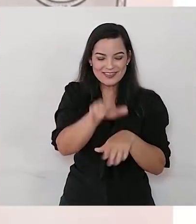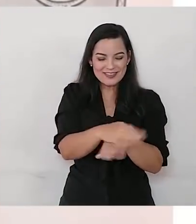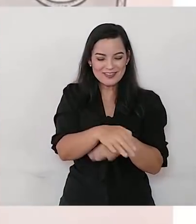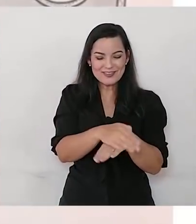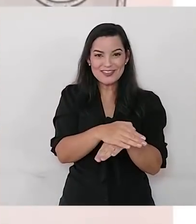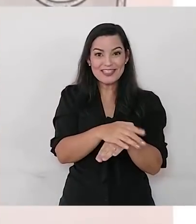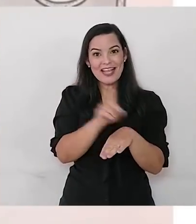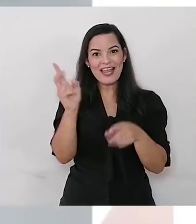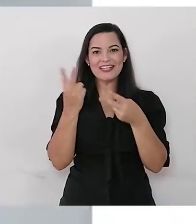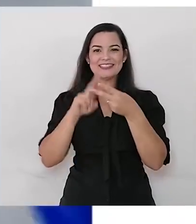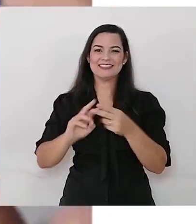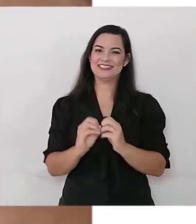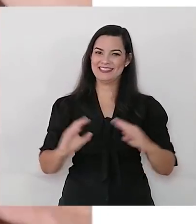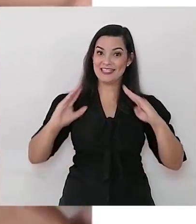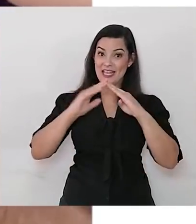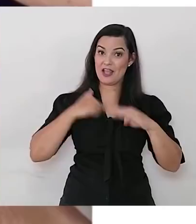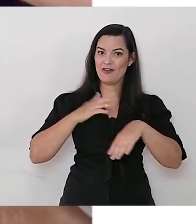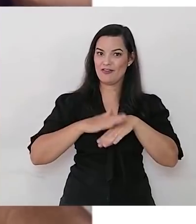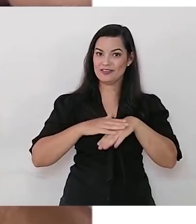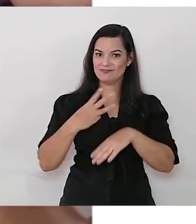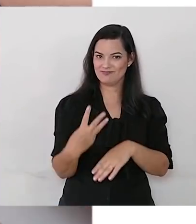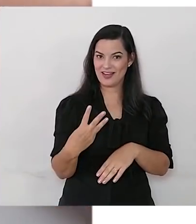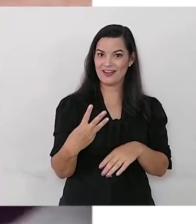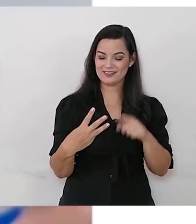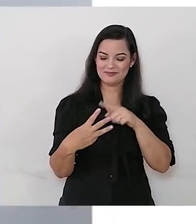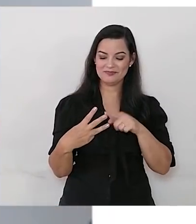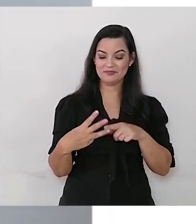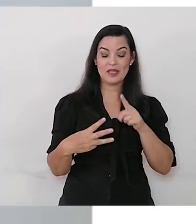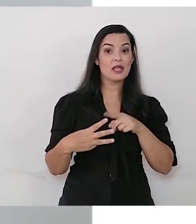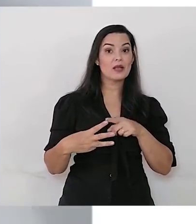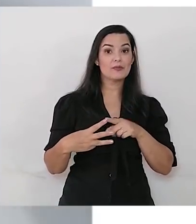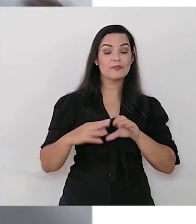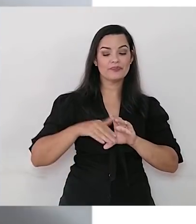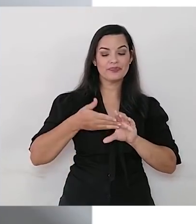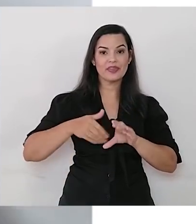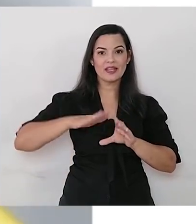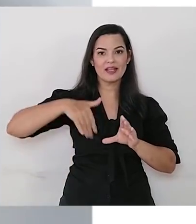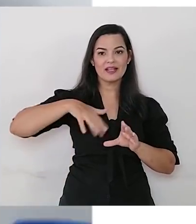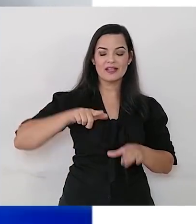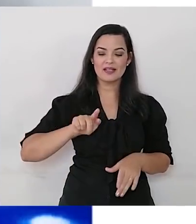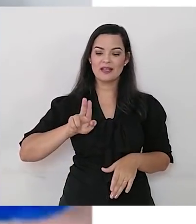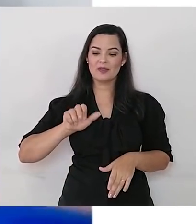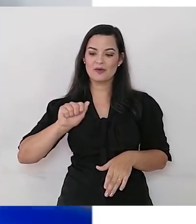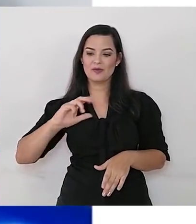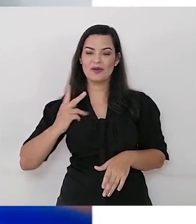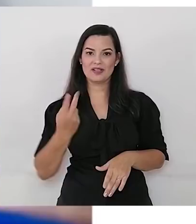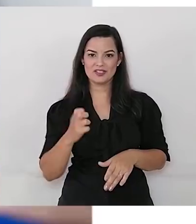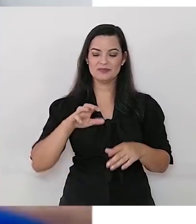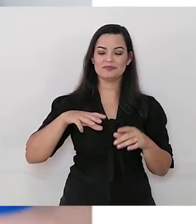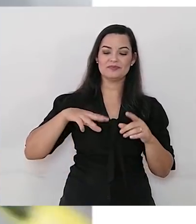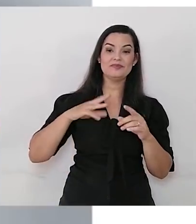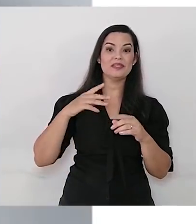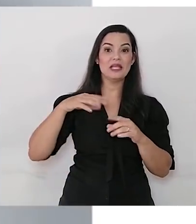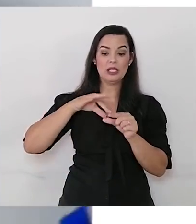hashtag Saberes em Casa. Eu vou fazer a joaninha de três formas. A primeira é com tinta guache, pincel e o polegar. Se você não